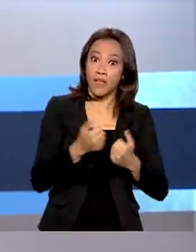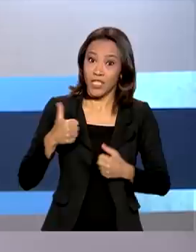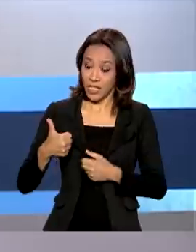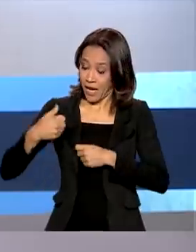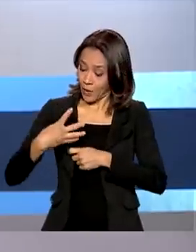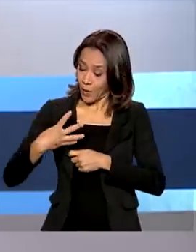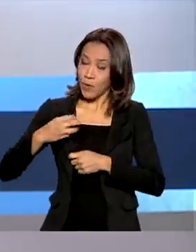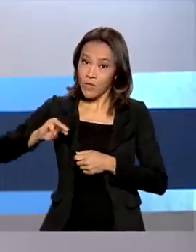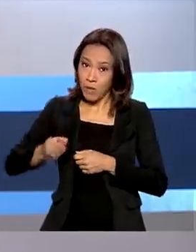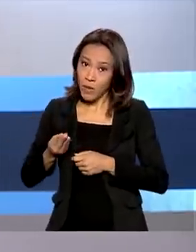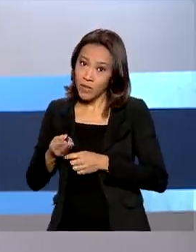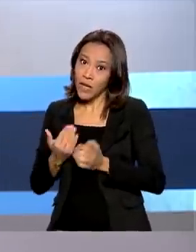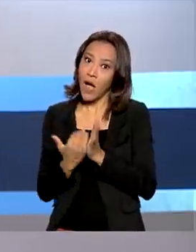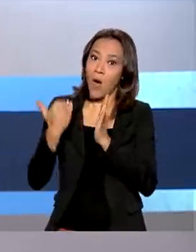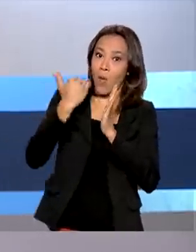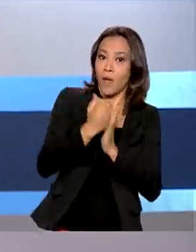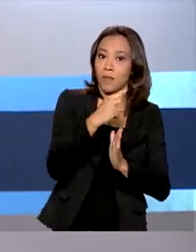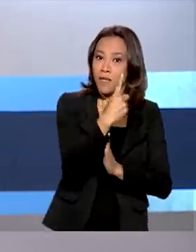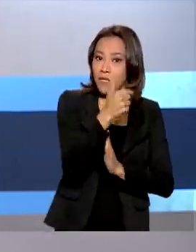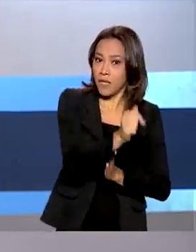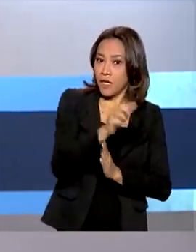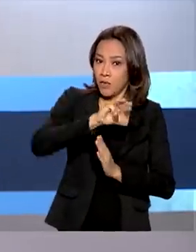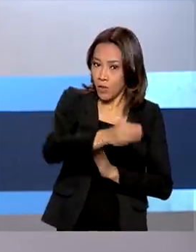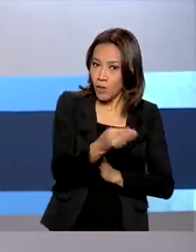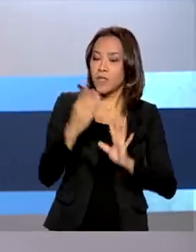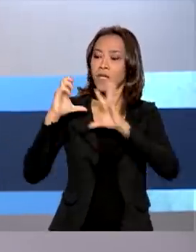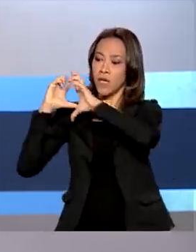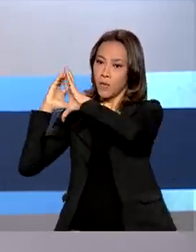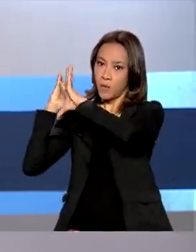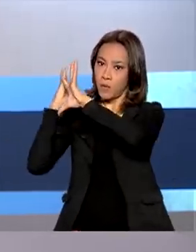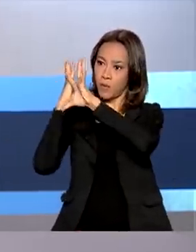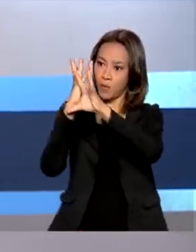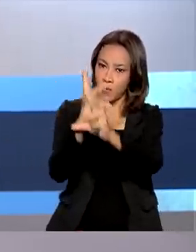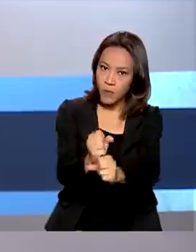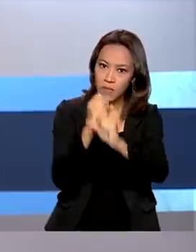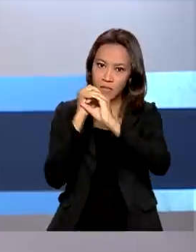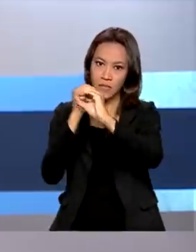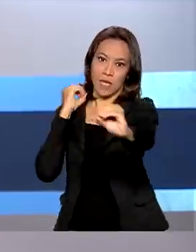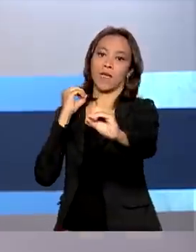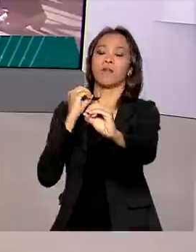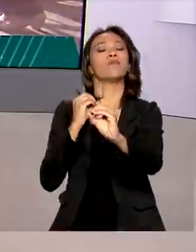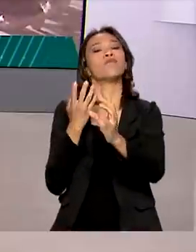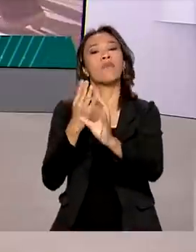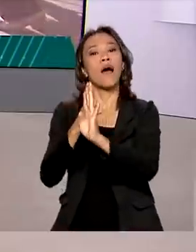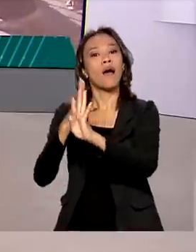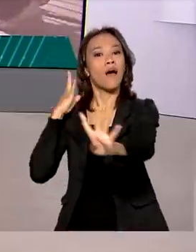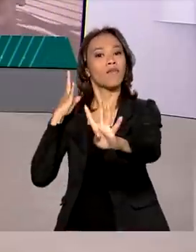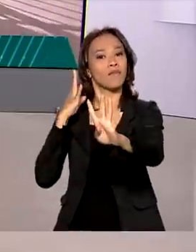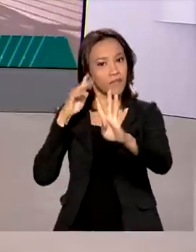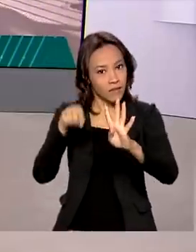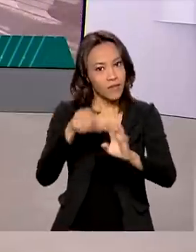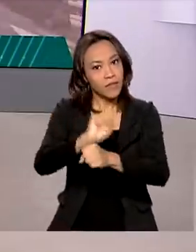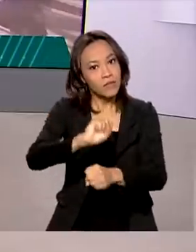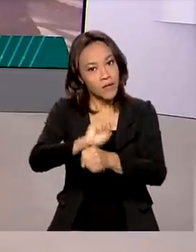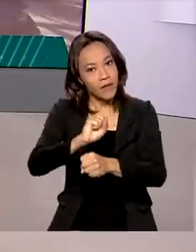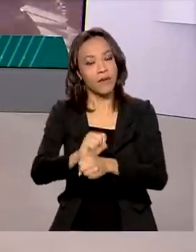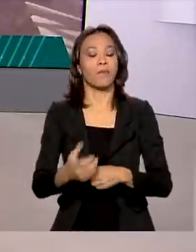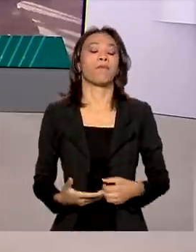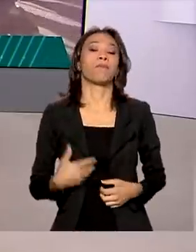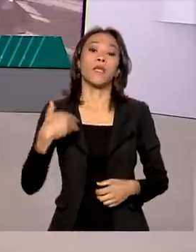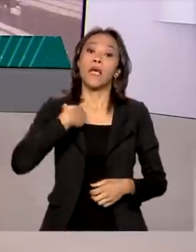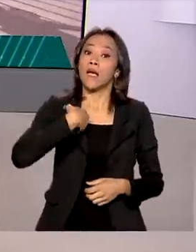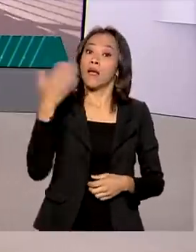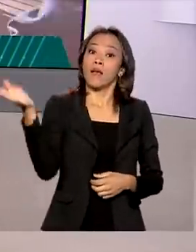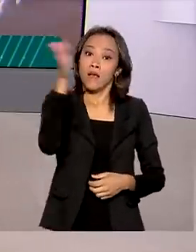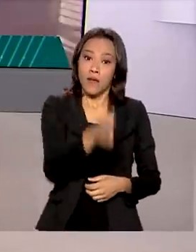para 17 milhões, zerando assim a fila de espera por programas sociais. Durante a entrevista à imprensa, o